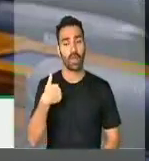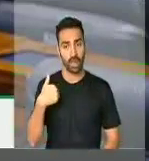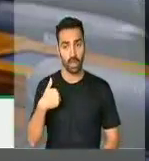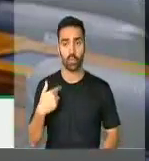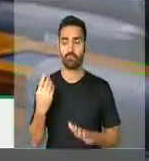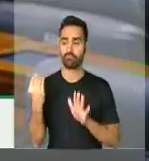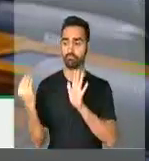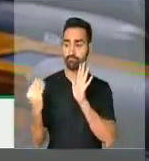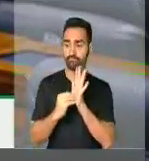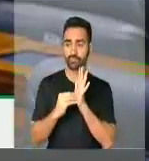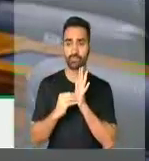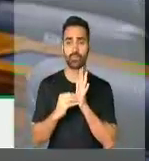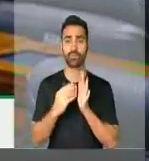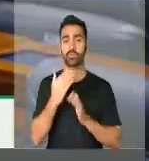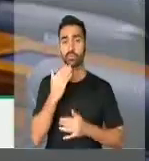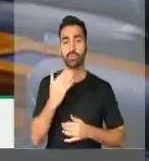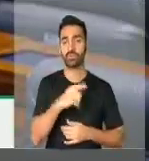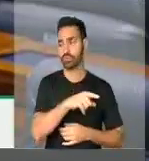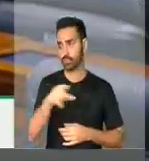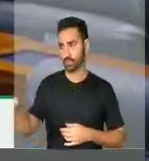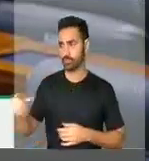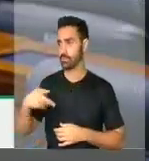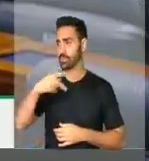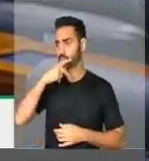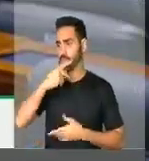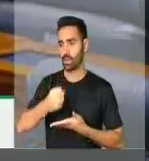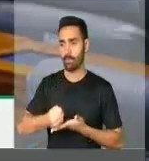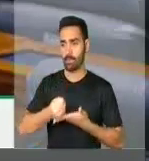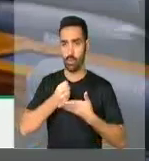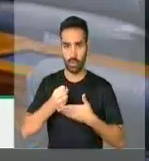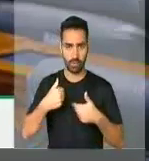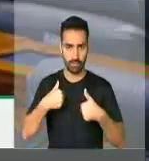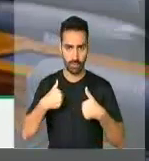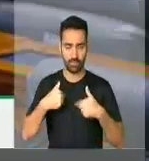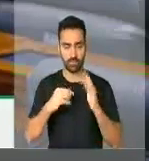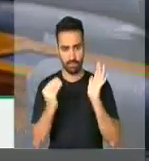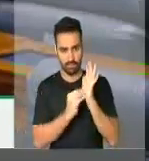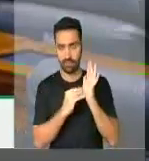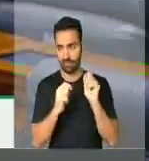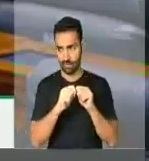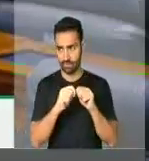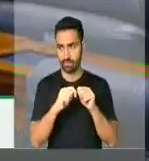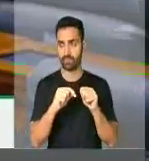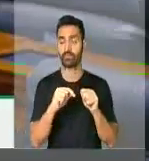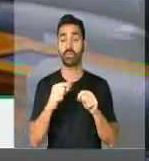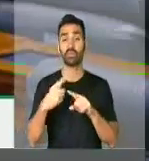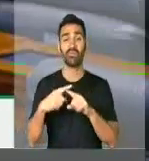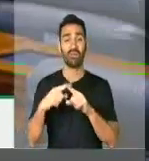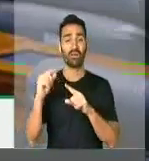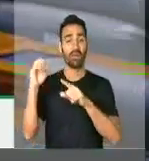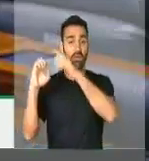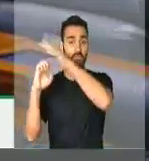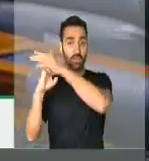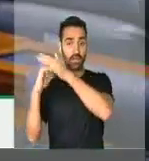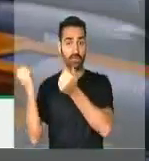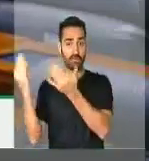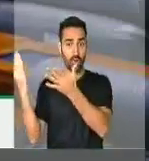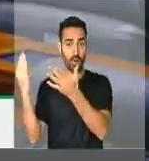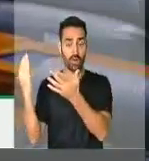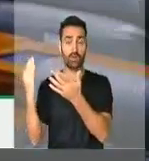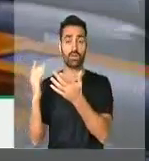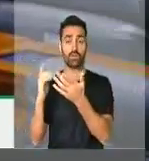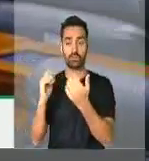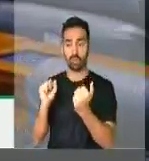pares, dos partidos, para que nesta oportunidade, onde o capital estrangeiro estará